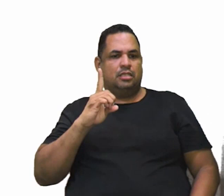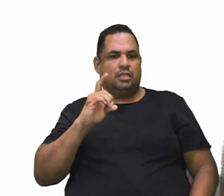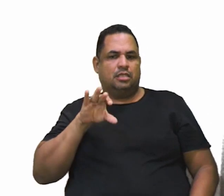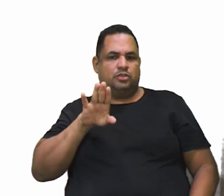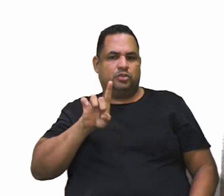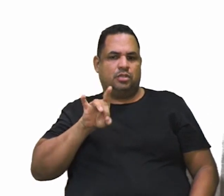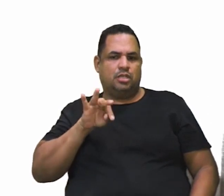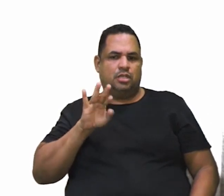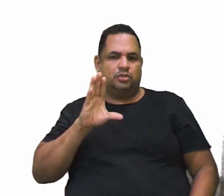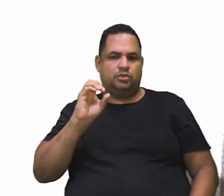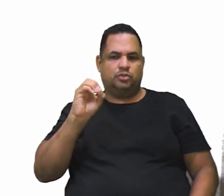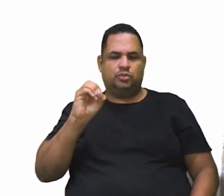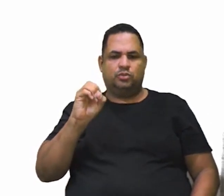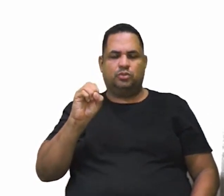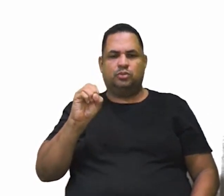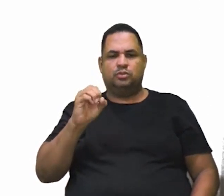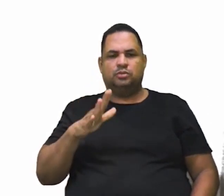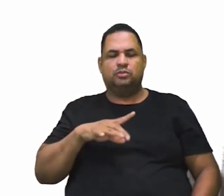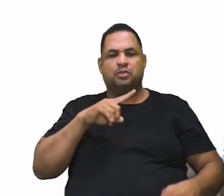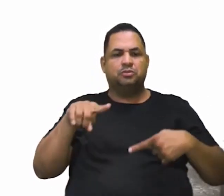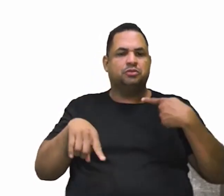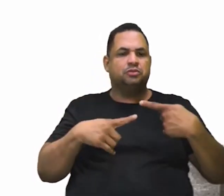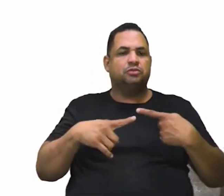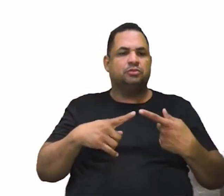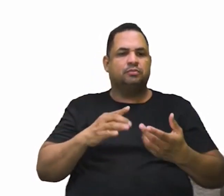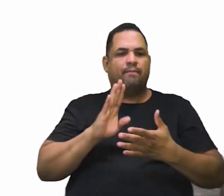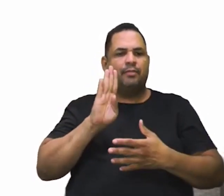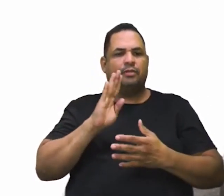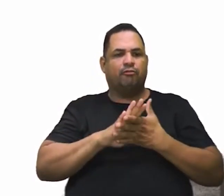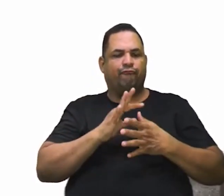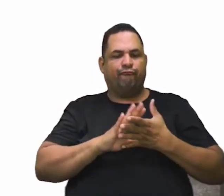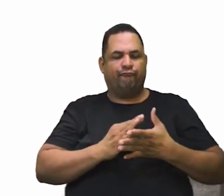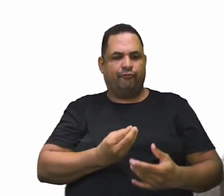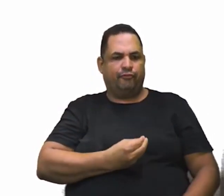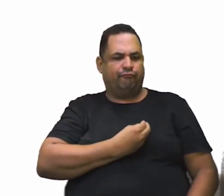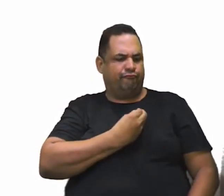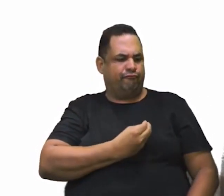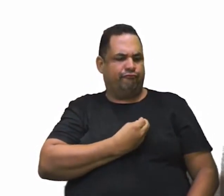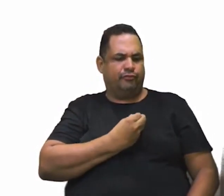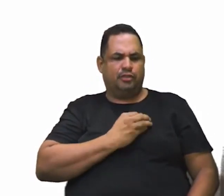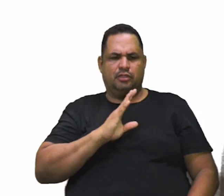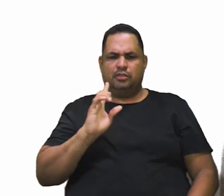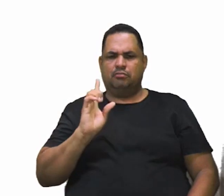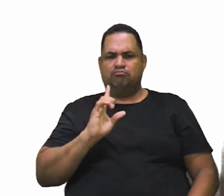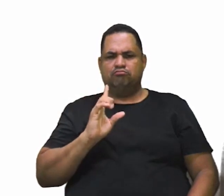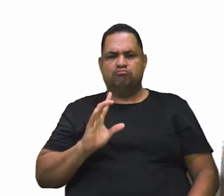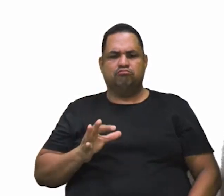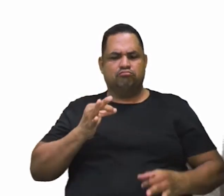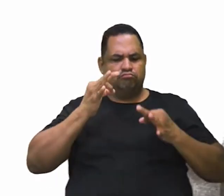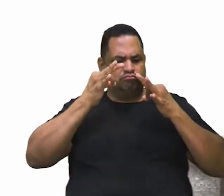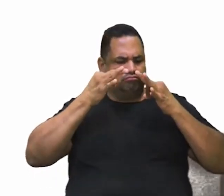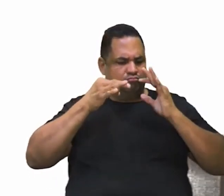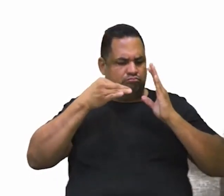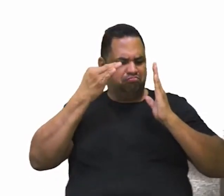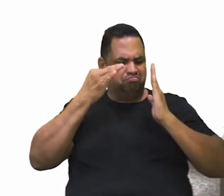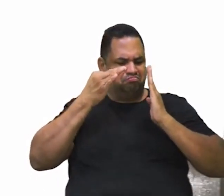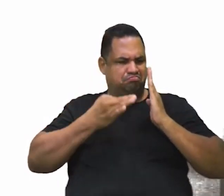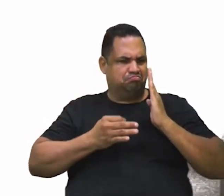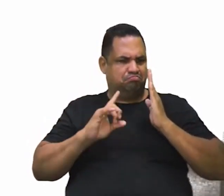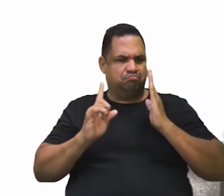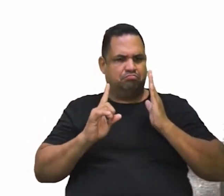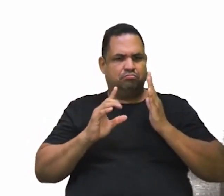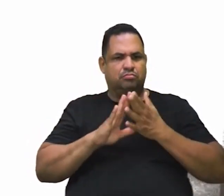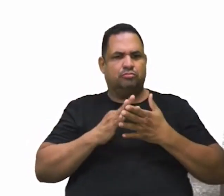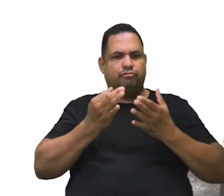Será que a finalidade da política era essa? B. Vida injusta. Será que é essa? Ou C.